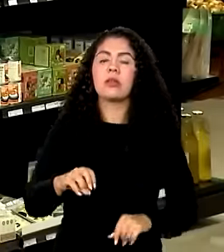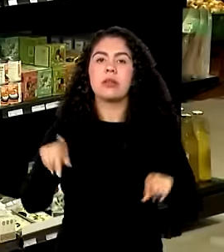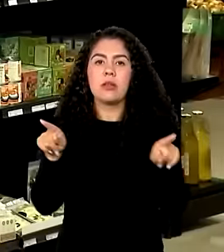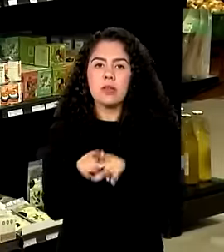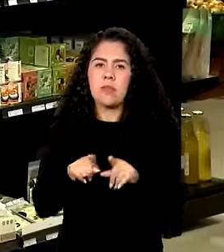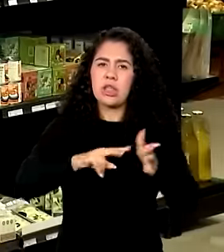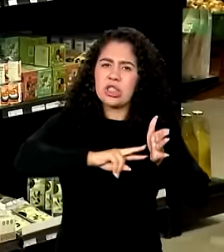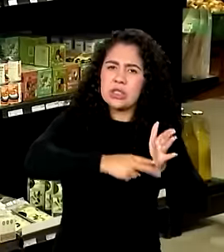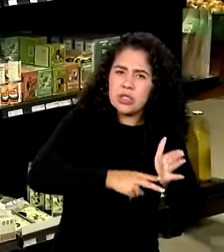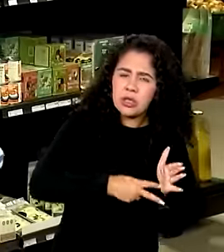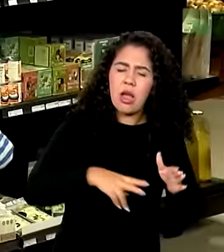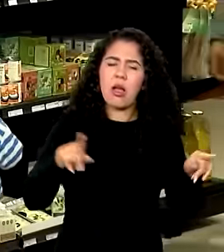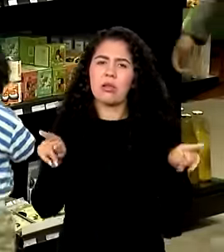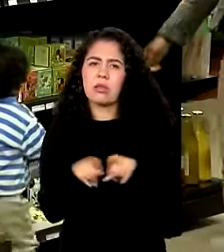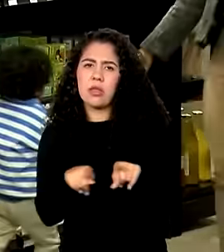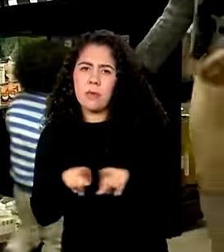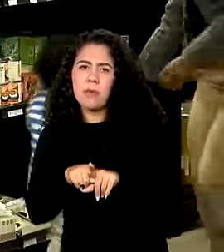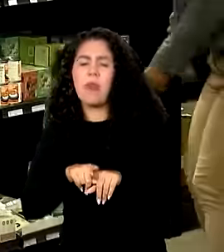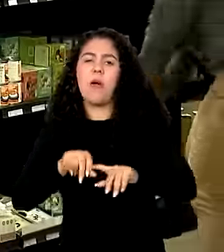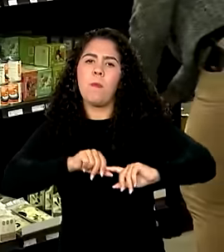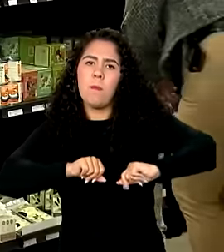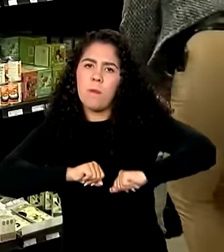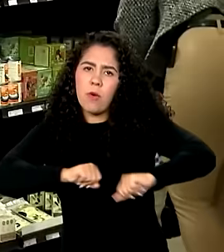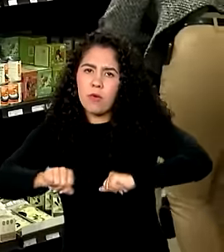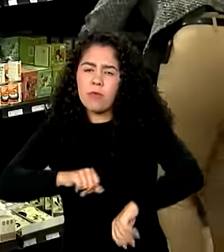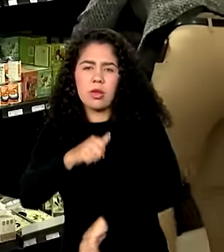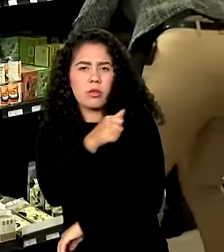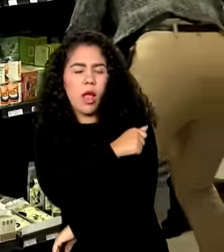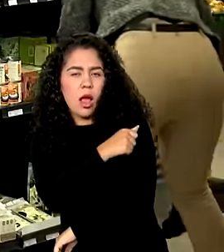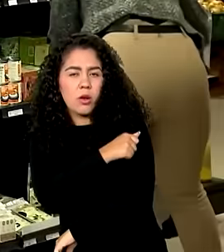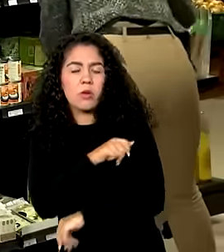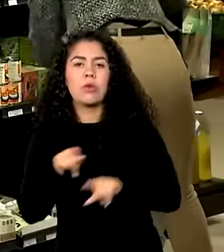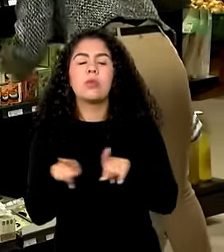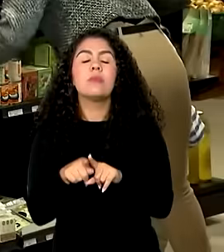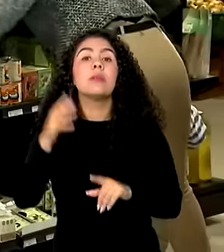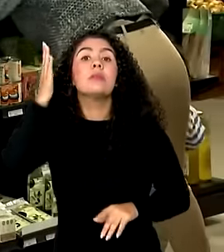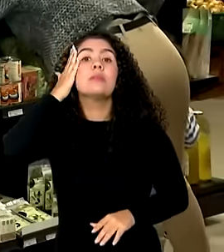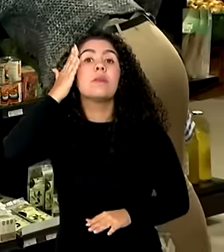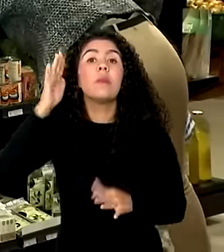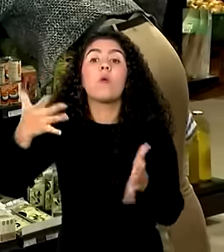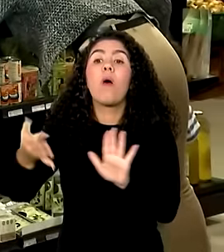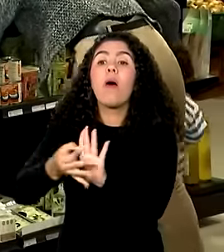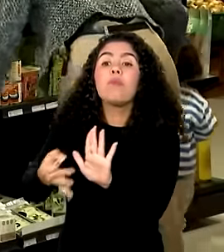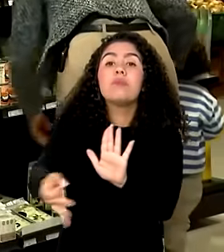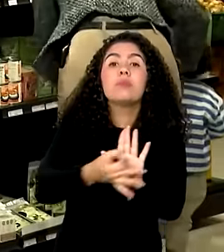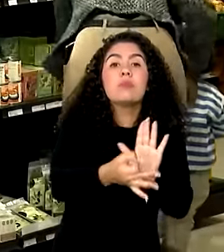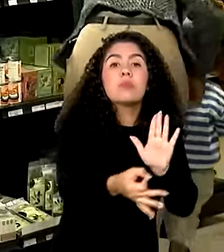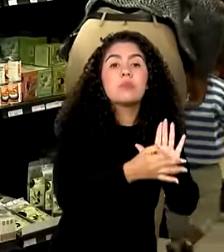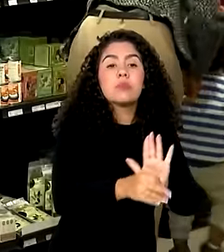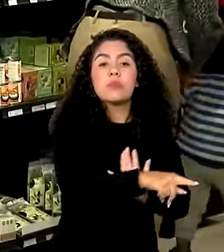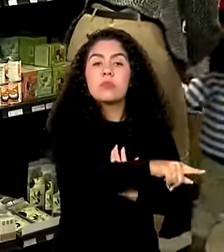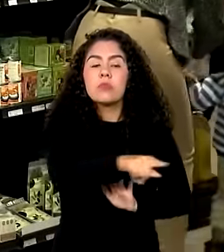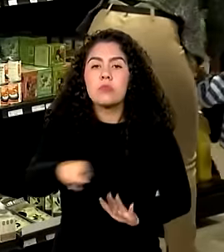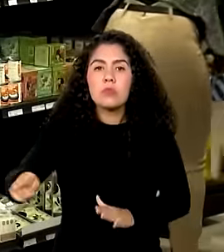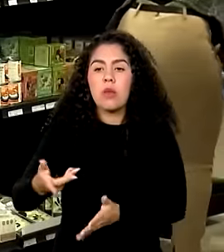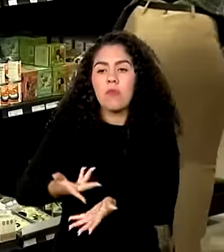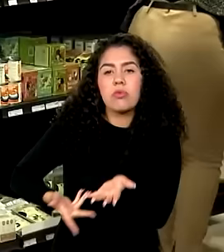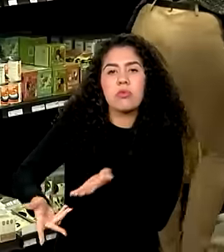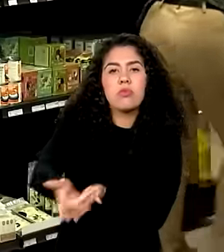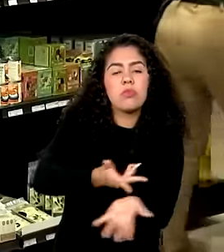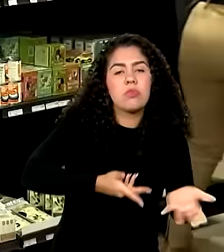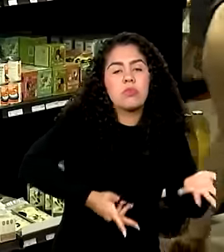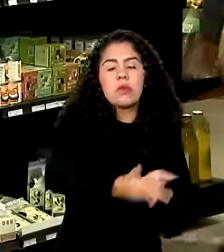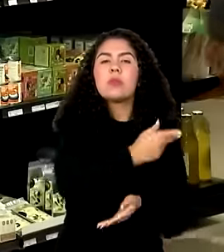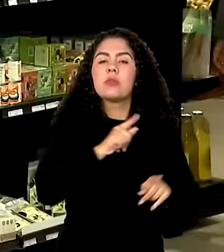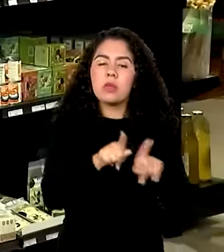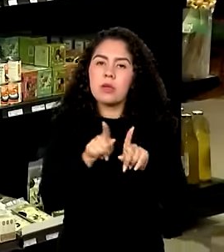sindicais, movimentos estudantis. O objetivo é ouvir reivindicações desses movimentos para o governo e também explicar,